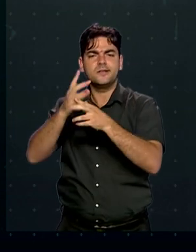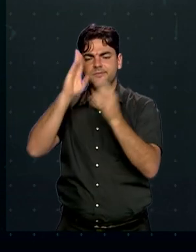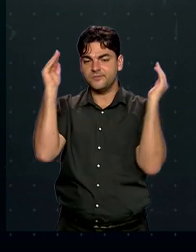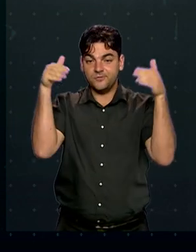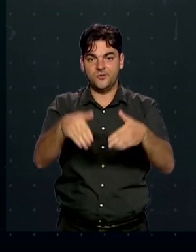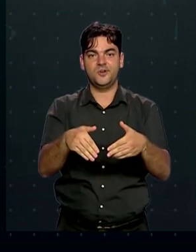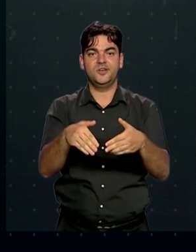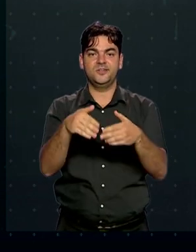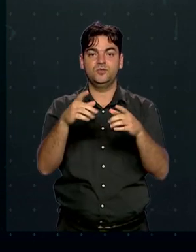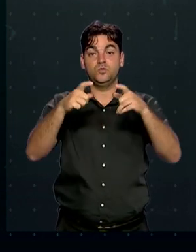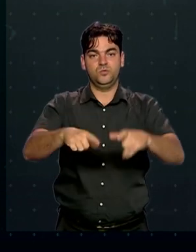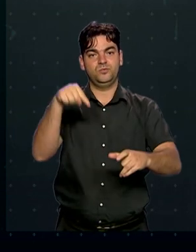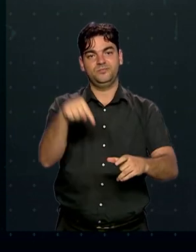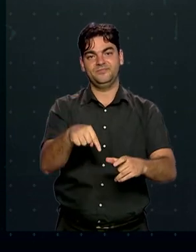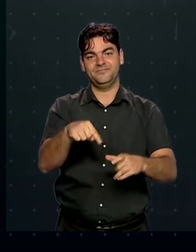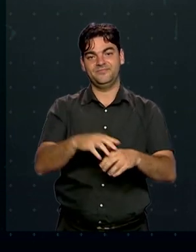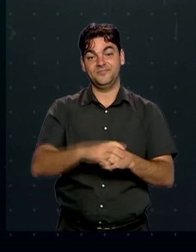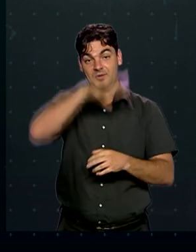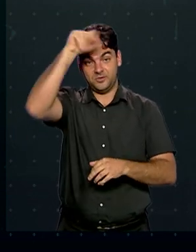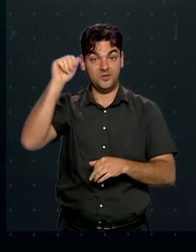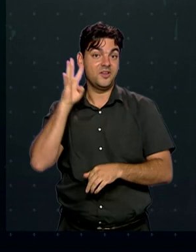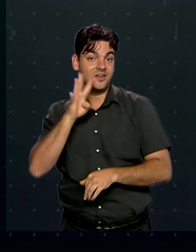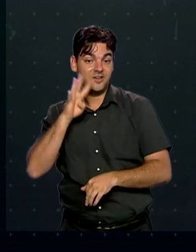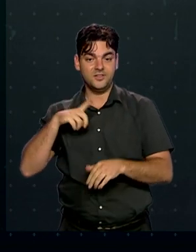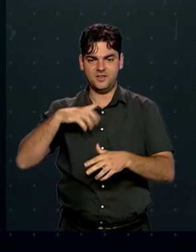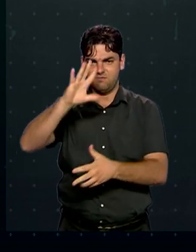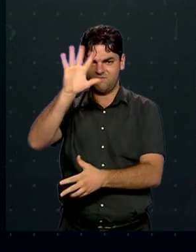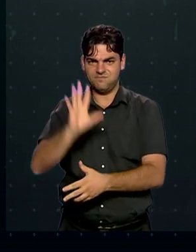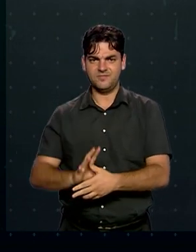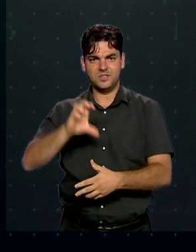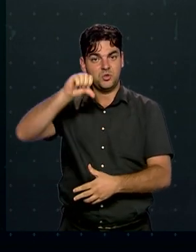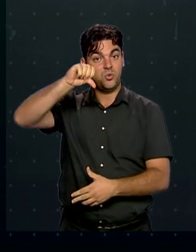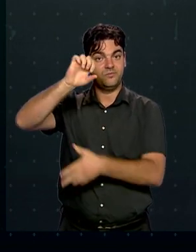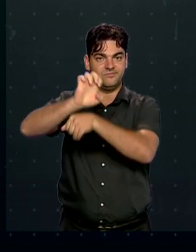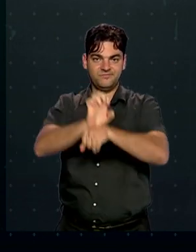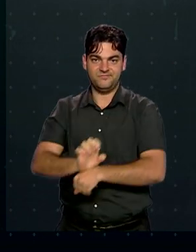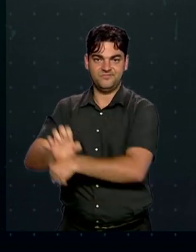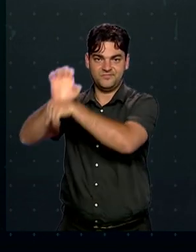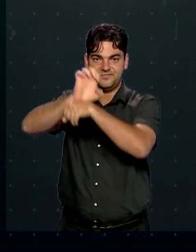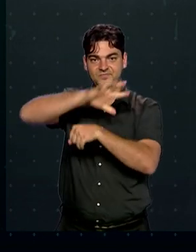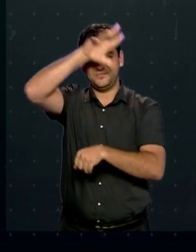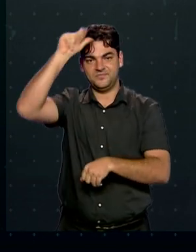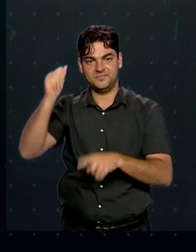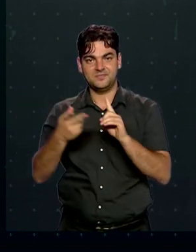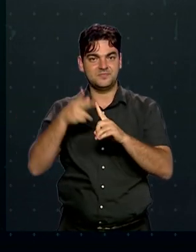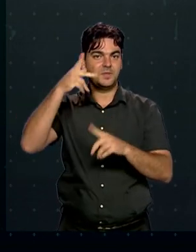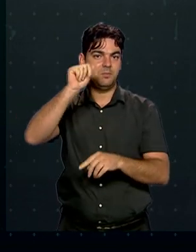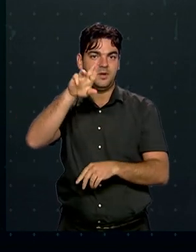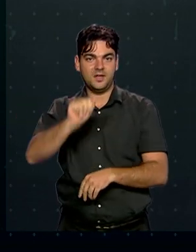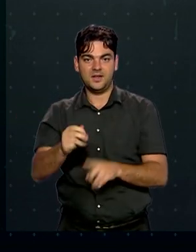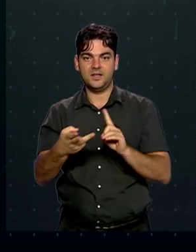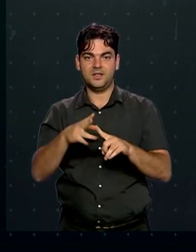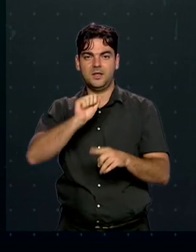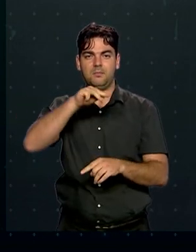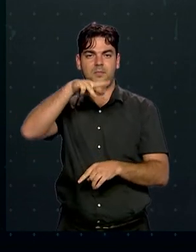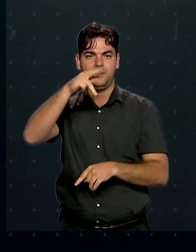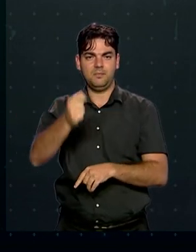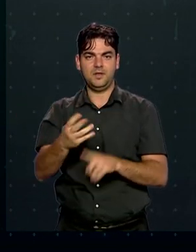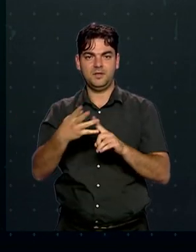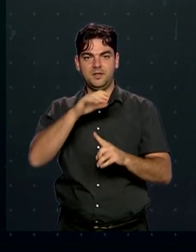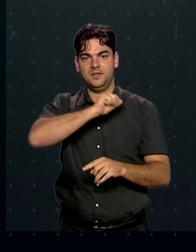voltada para a região. A Amazônia Legal abrange nove estados, Amazonas, Pará, Amapá,